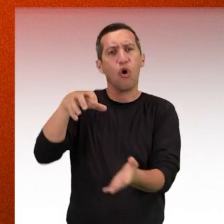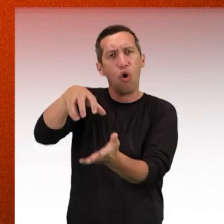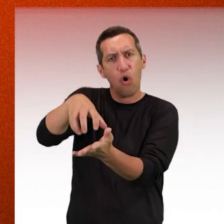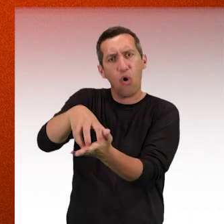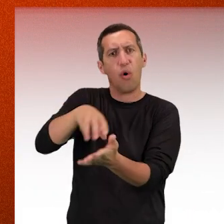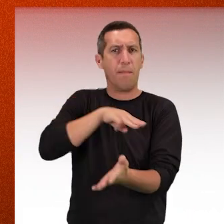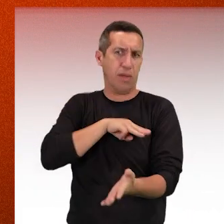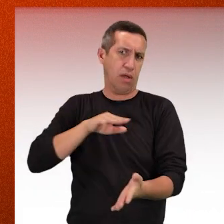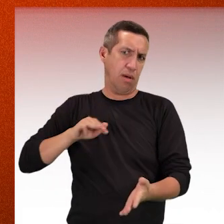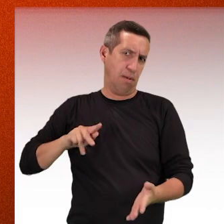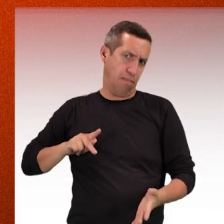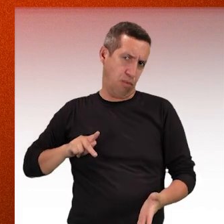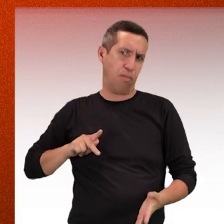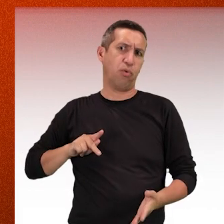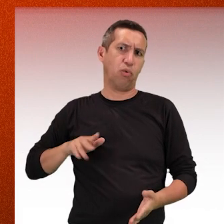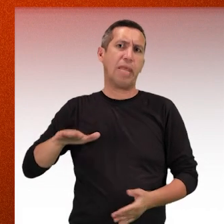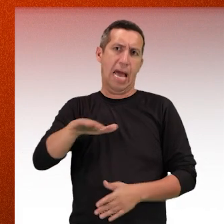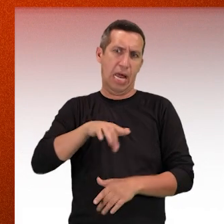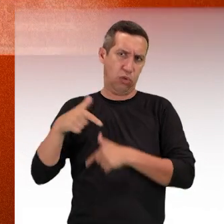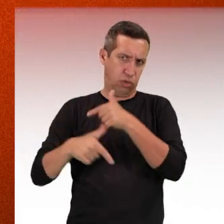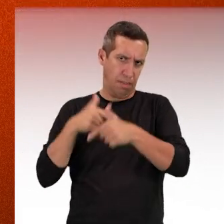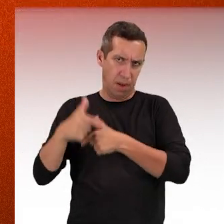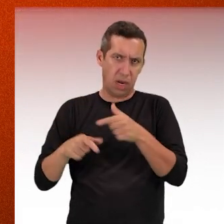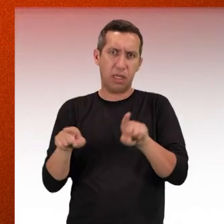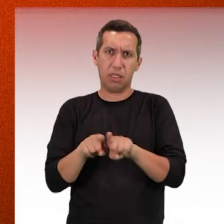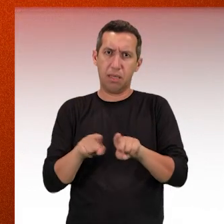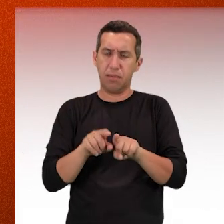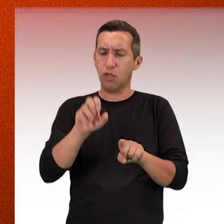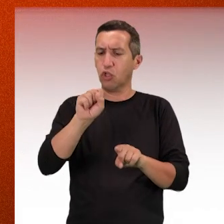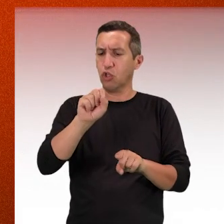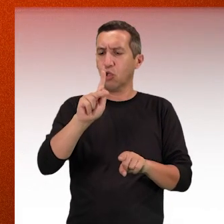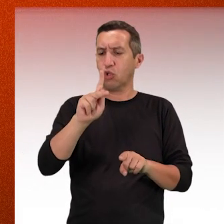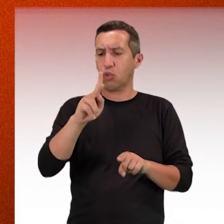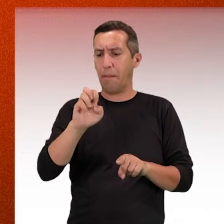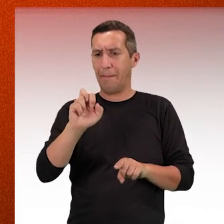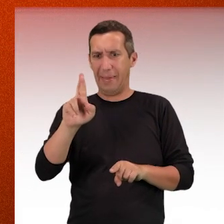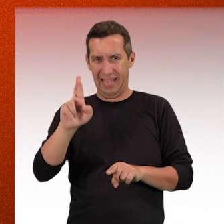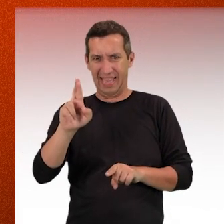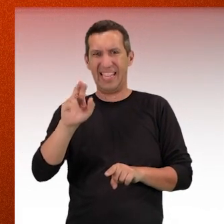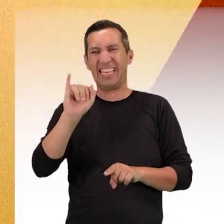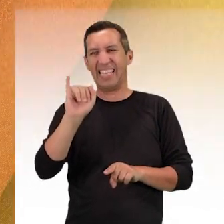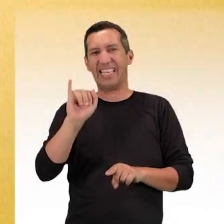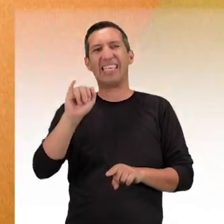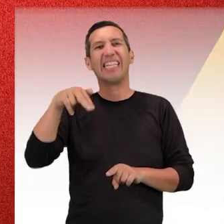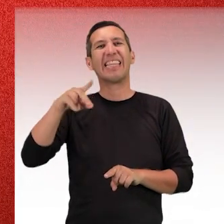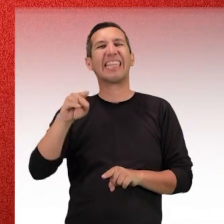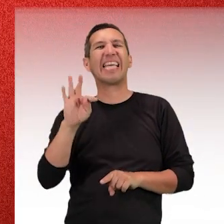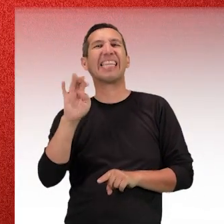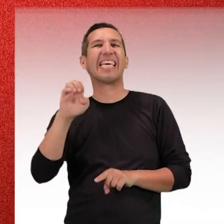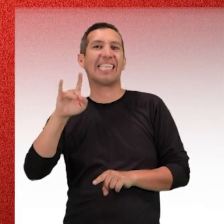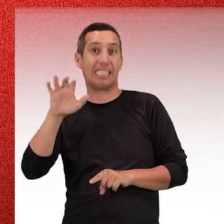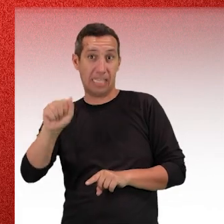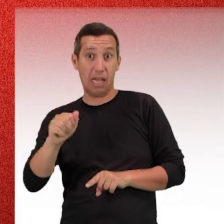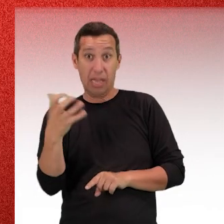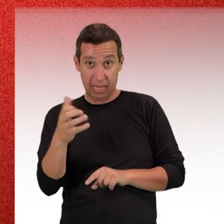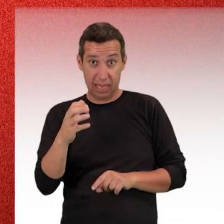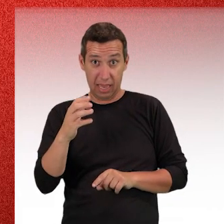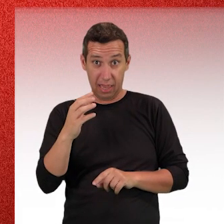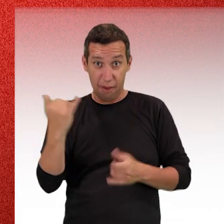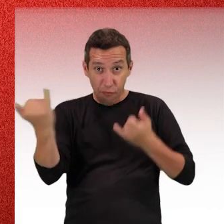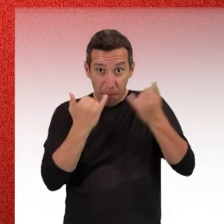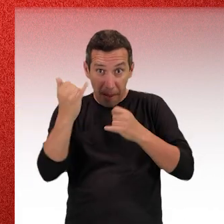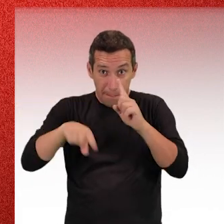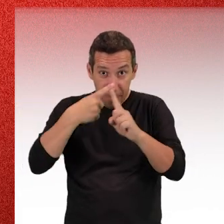a órgãos como o Ministério Público do Trabalho e as superintendências regionais do trabalho. Quer mais informações como essa?